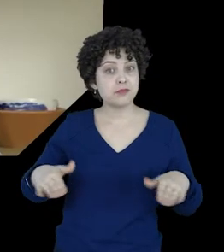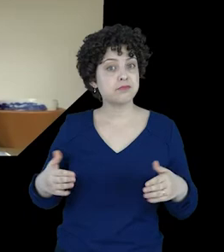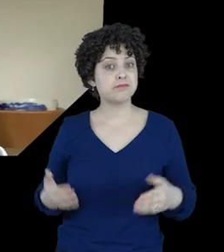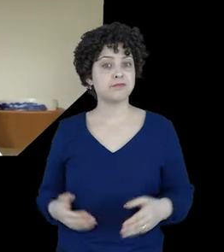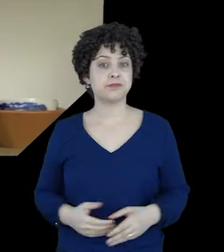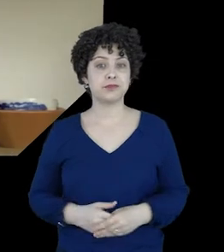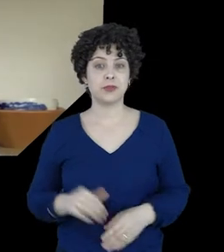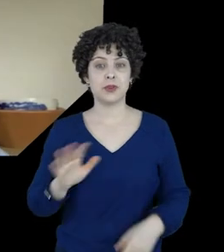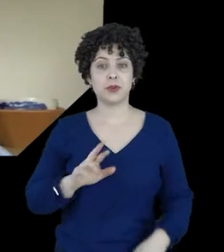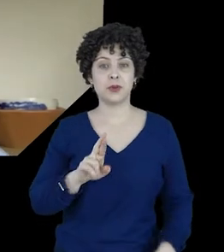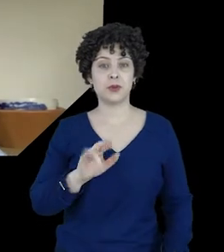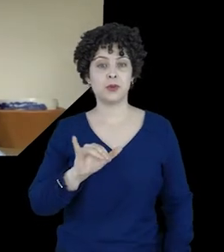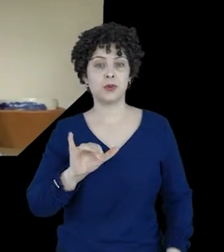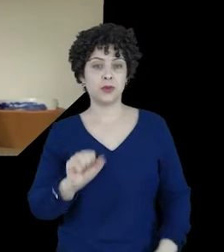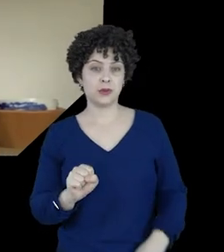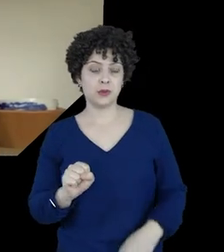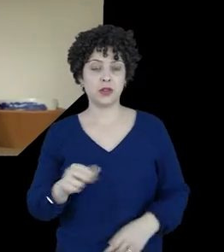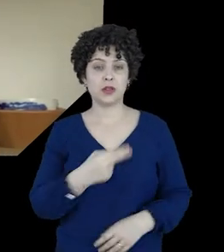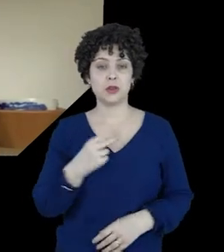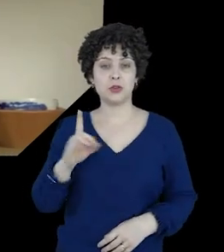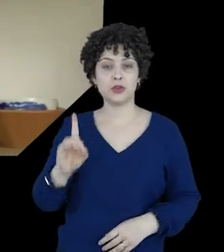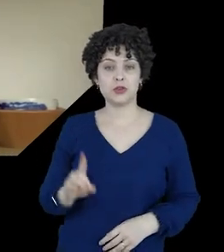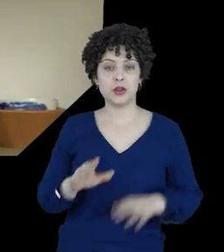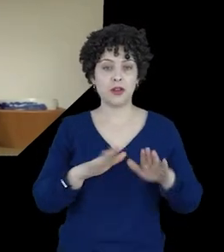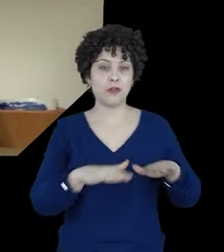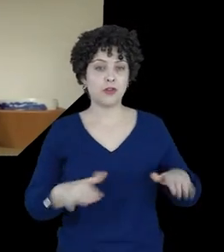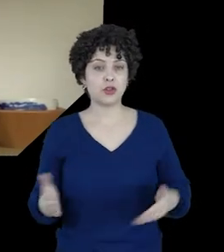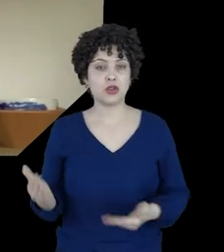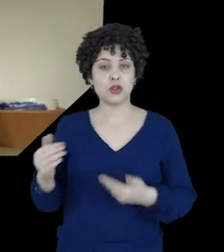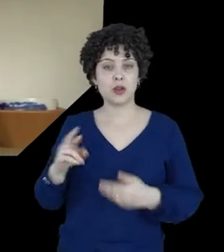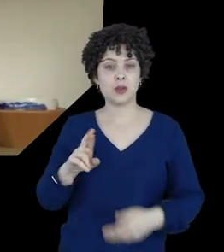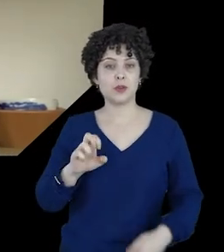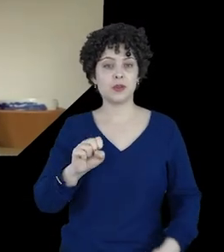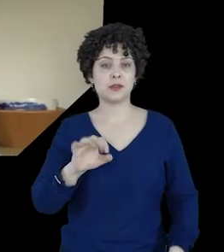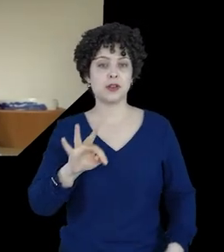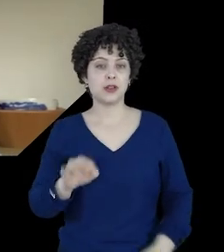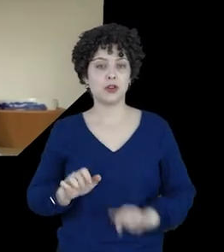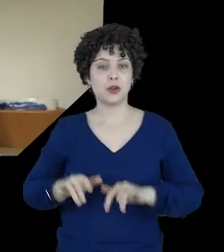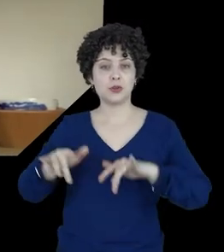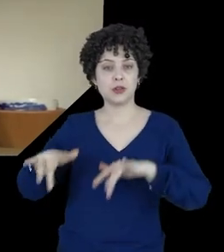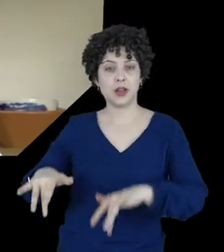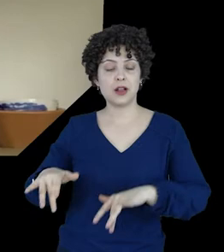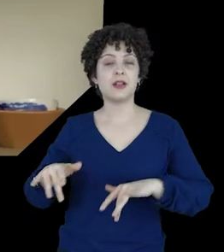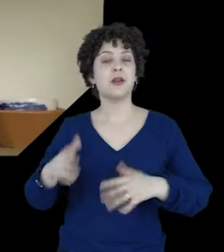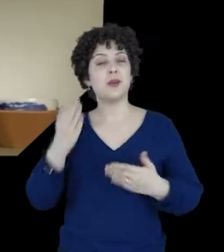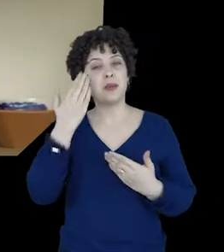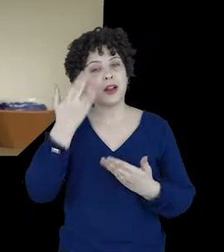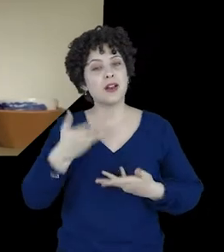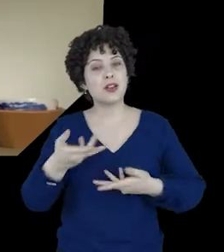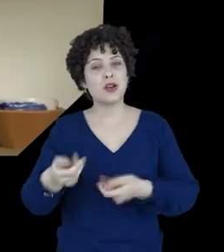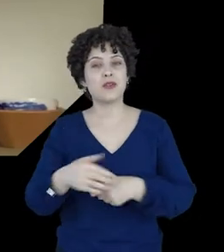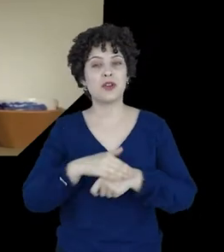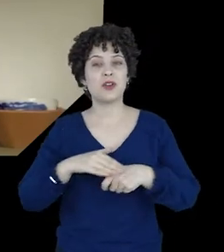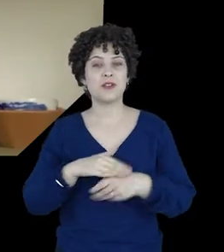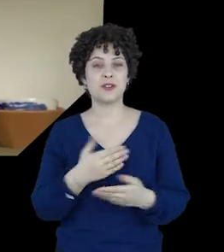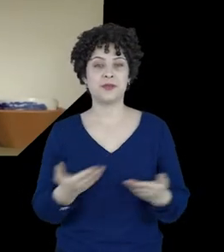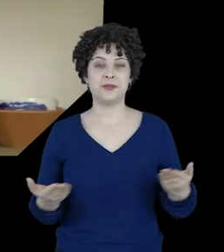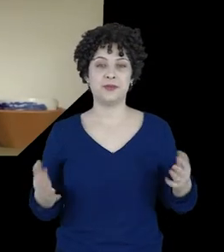Oi, meu nome é Ries, sou a diretora de Infância e Juventude da Reset Austrália e agradeço o convite para falar com vocês.